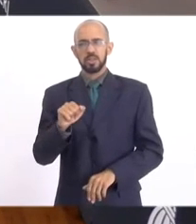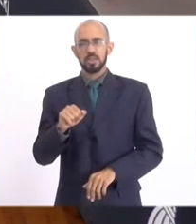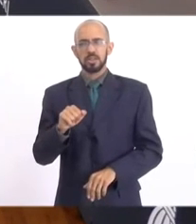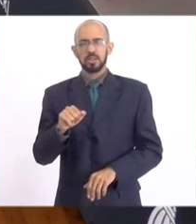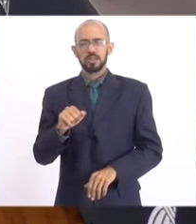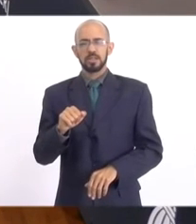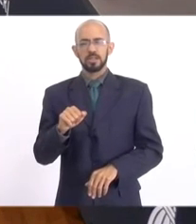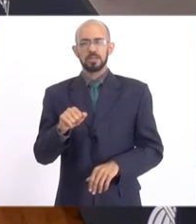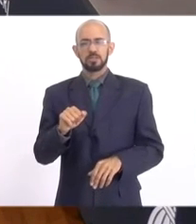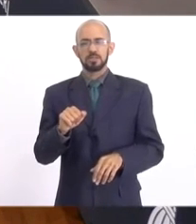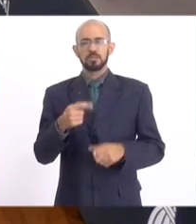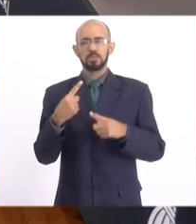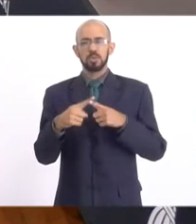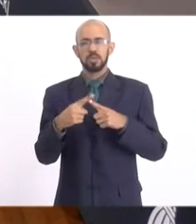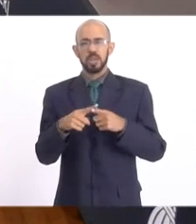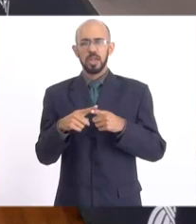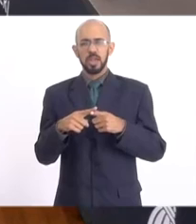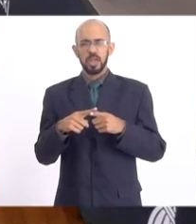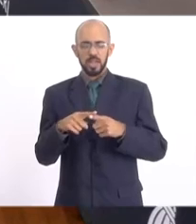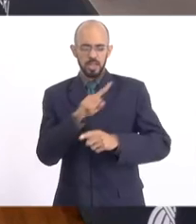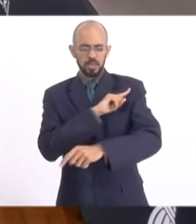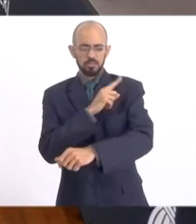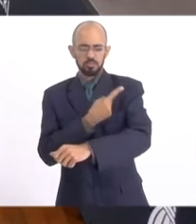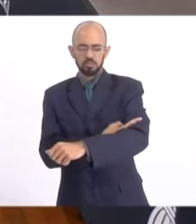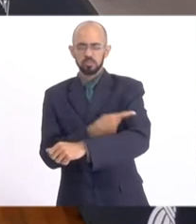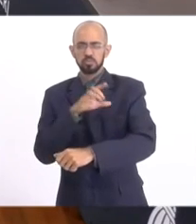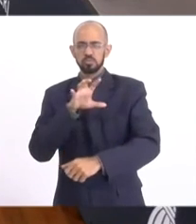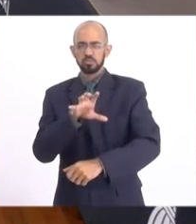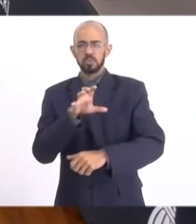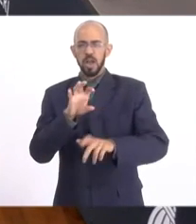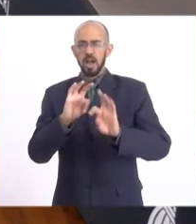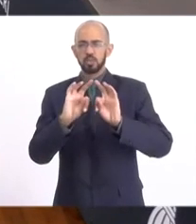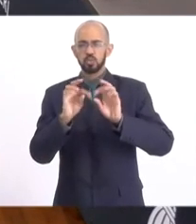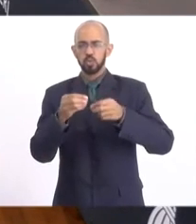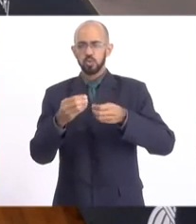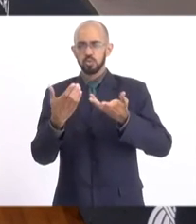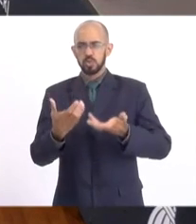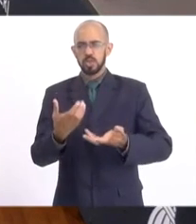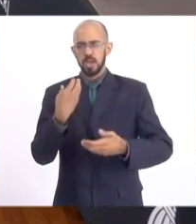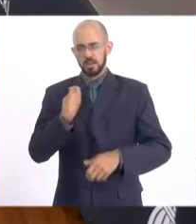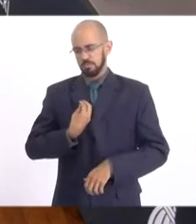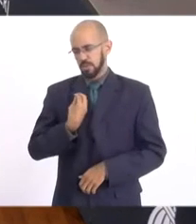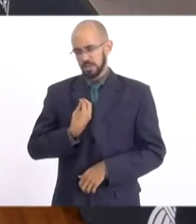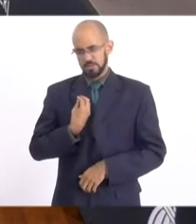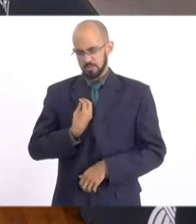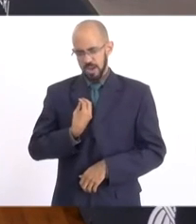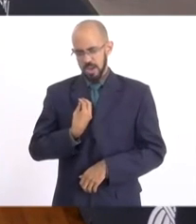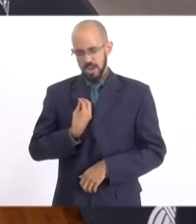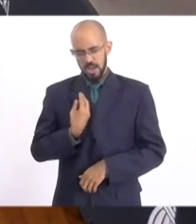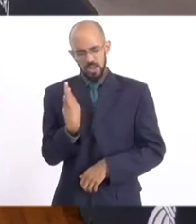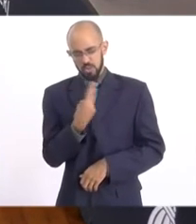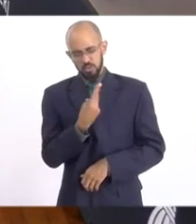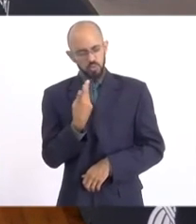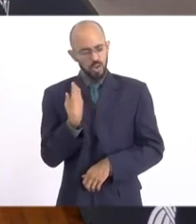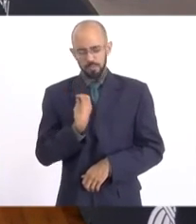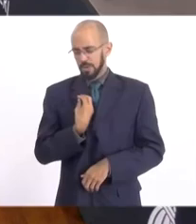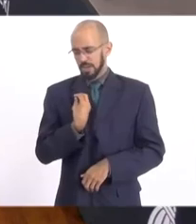que empoderou, de fato, a todos. Que quiseram participar, absolutamente. Então, a tua presença nos